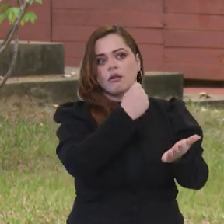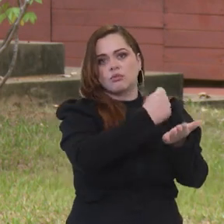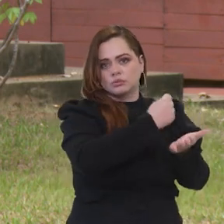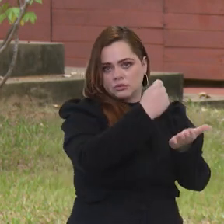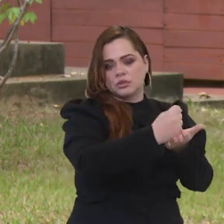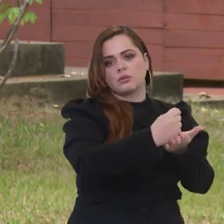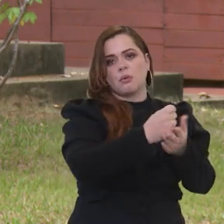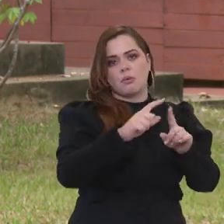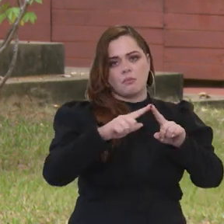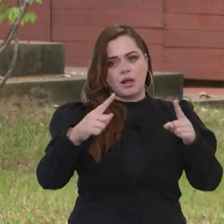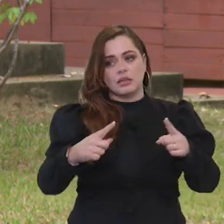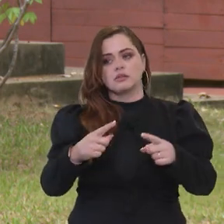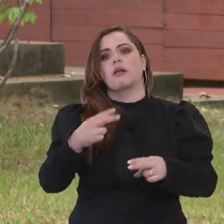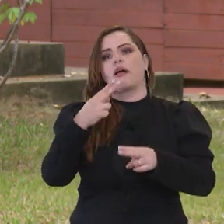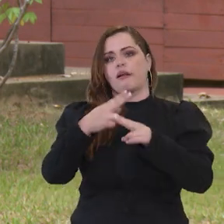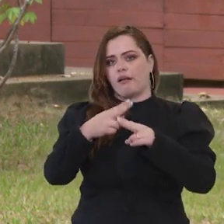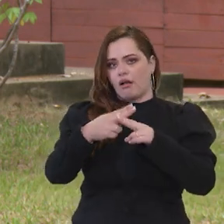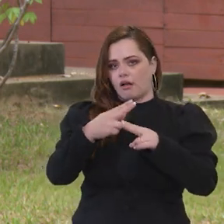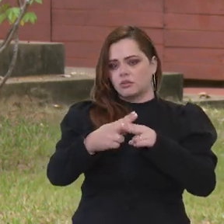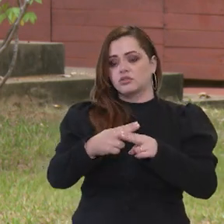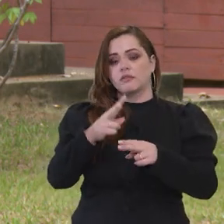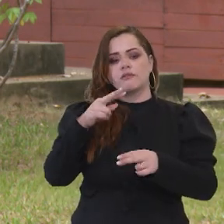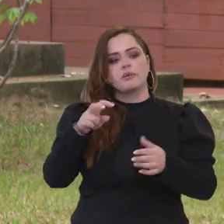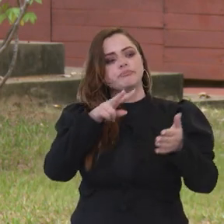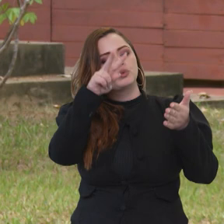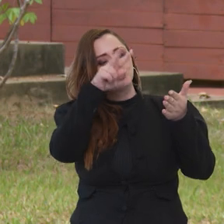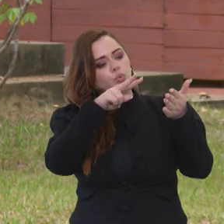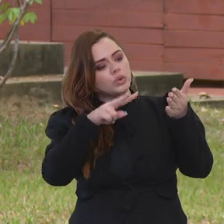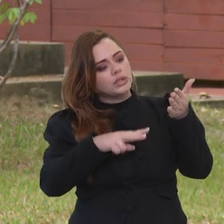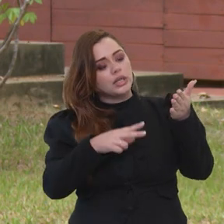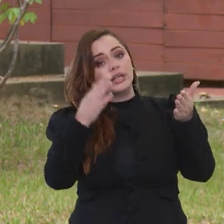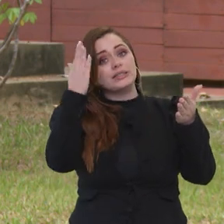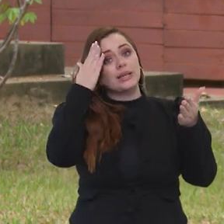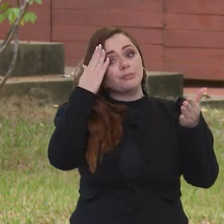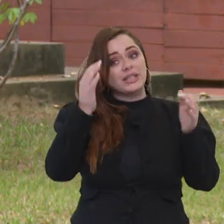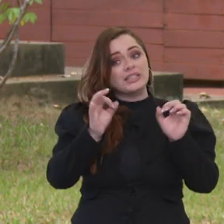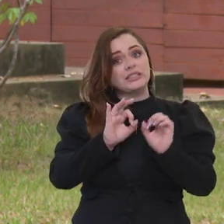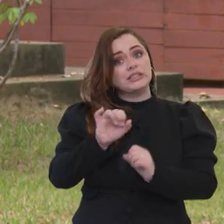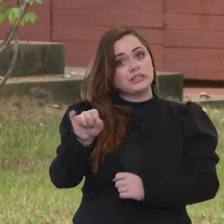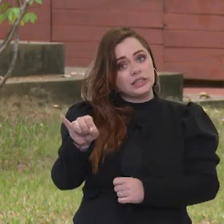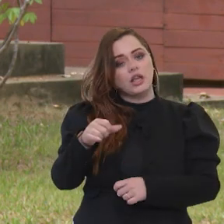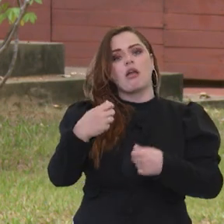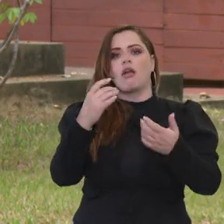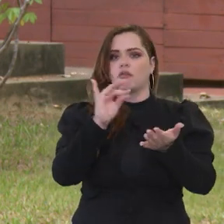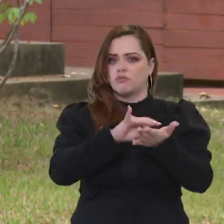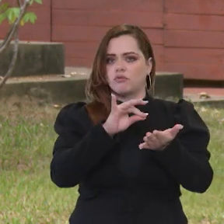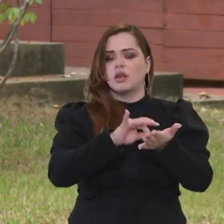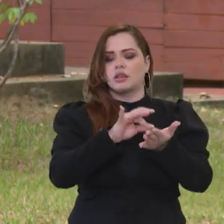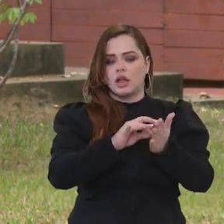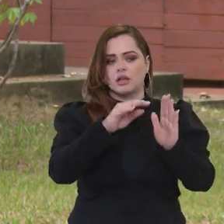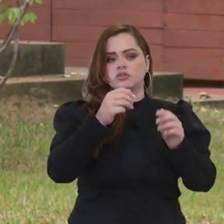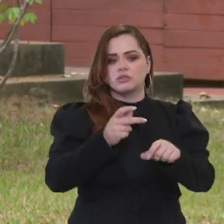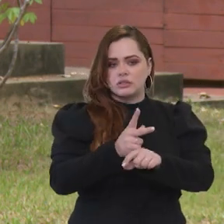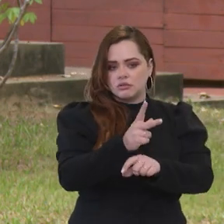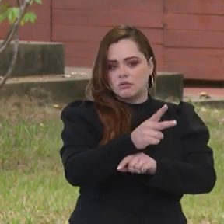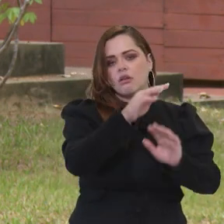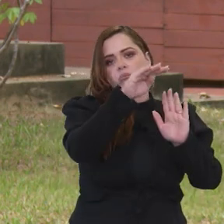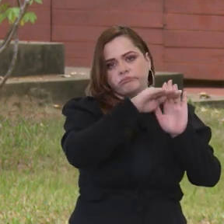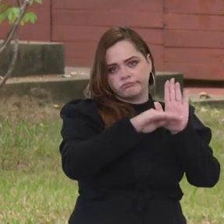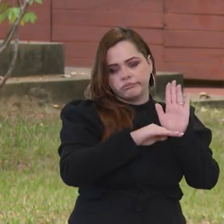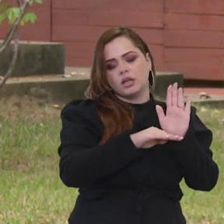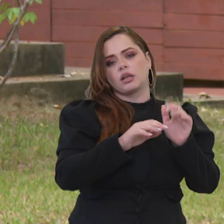contratações, porque agora a Caixa vai fazer a análise para saber se os terrenos estão, de fato, preenchendo aqueles pré-requisitos.